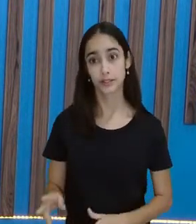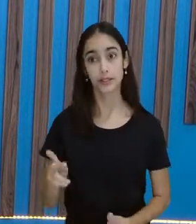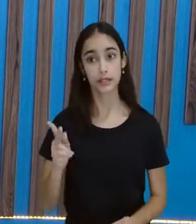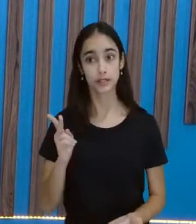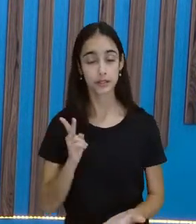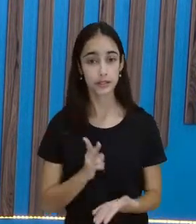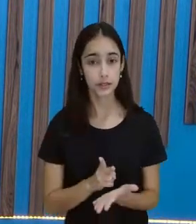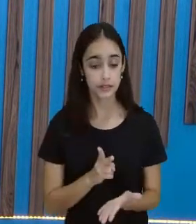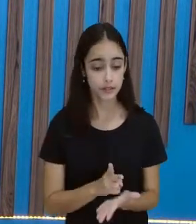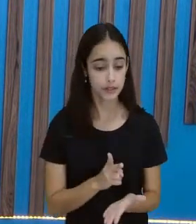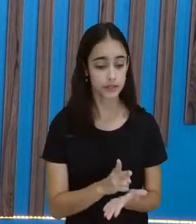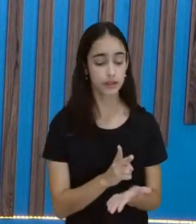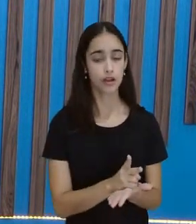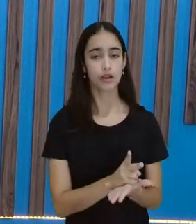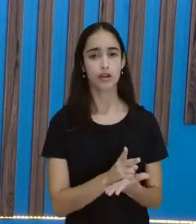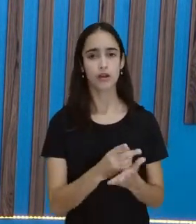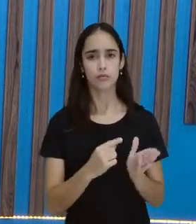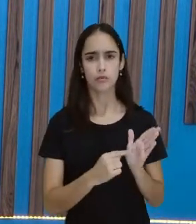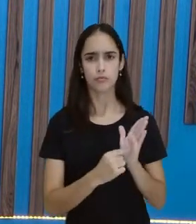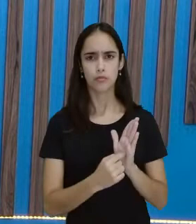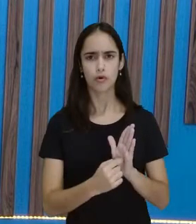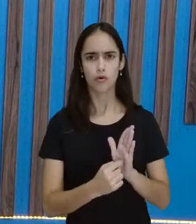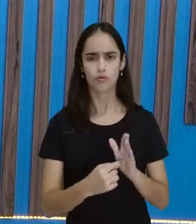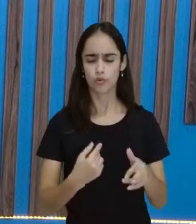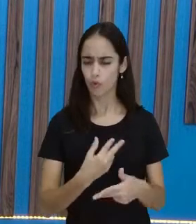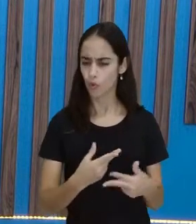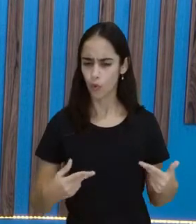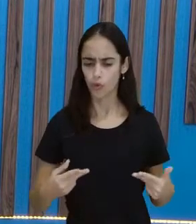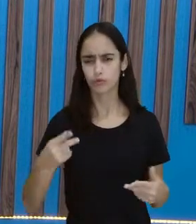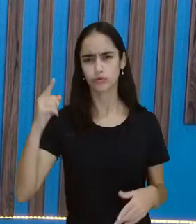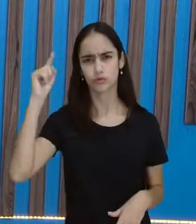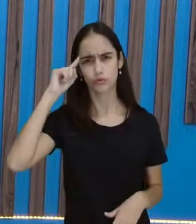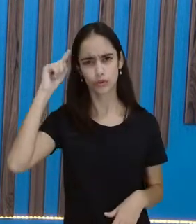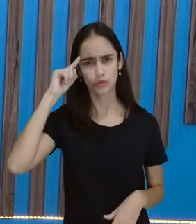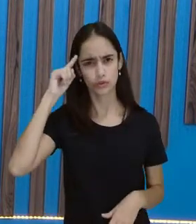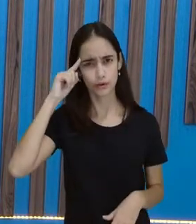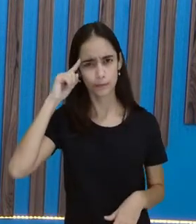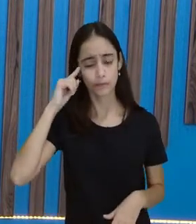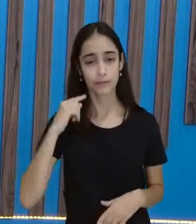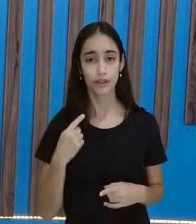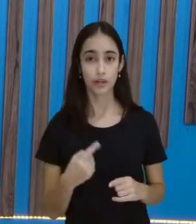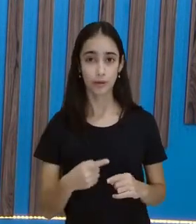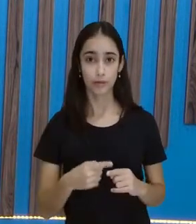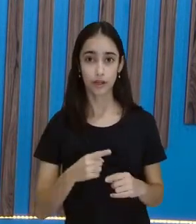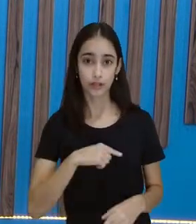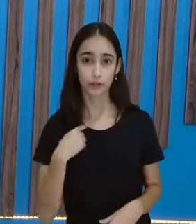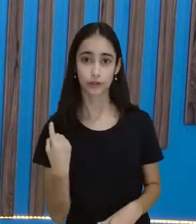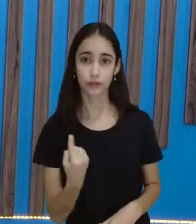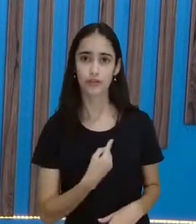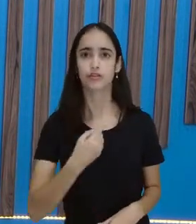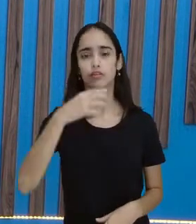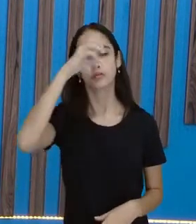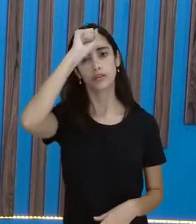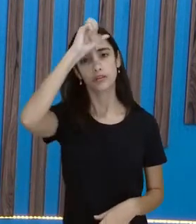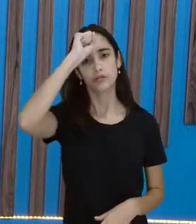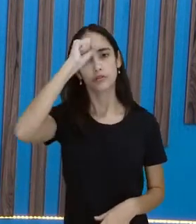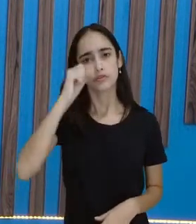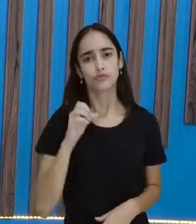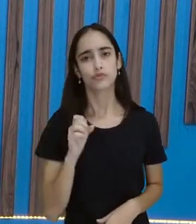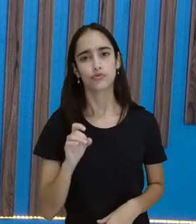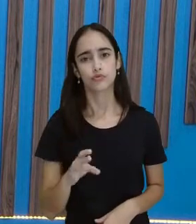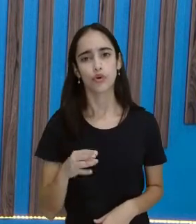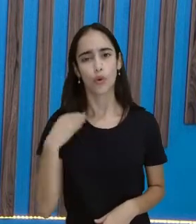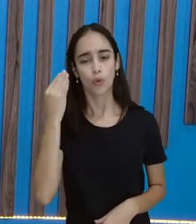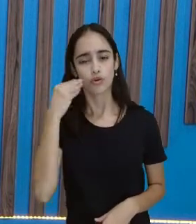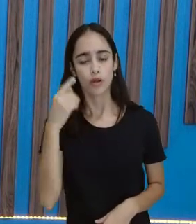traz ensinamentos. Porque a gente aprende, não apenas com as nossas experiências, mas